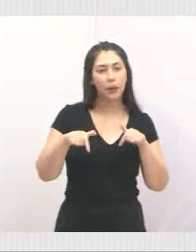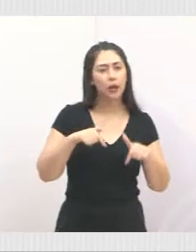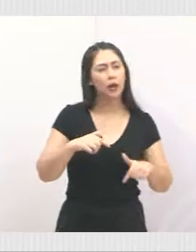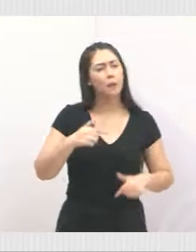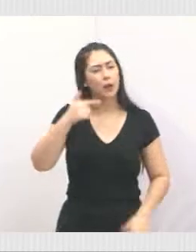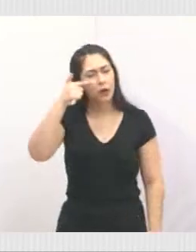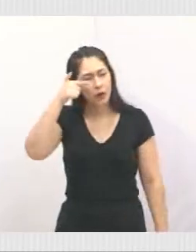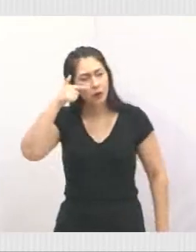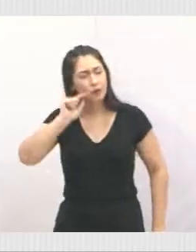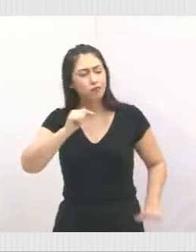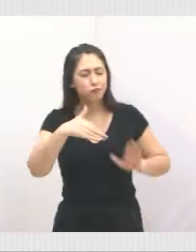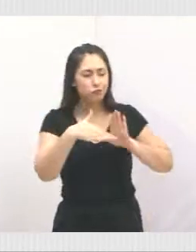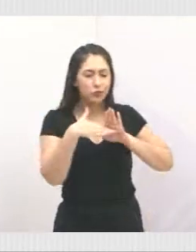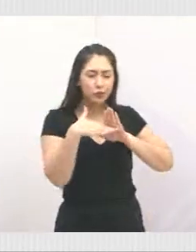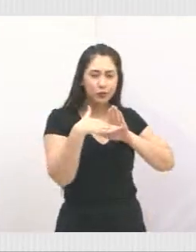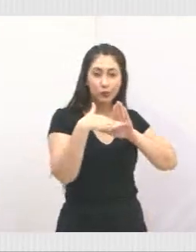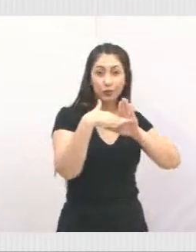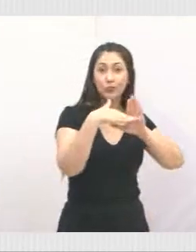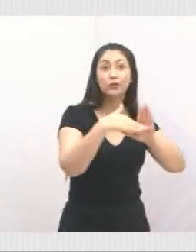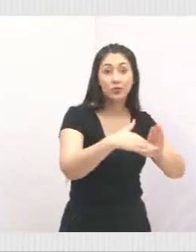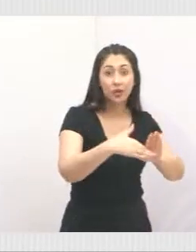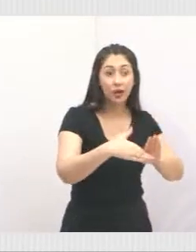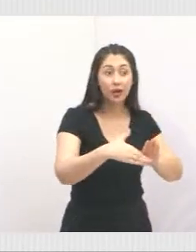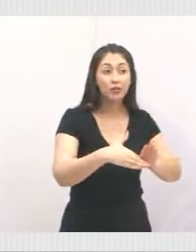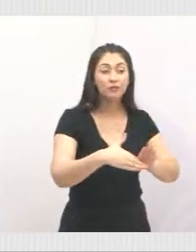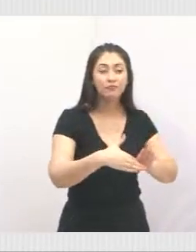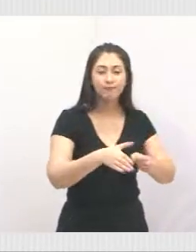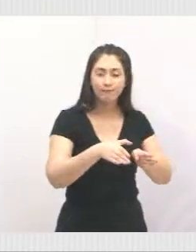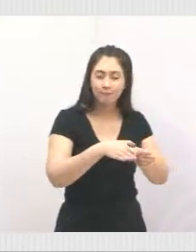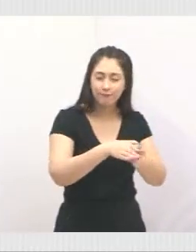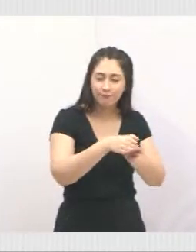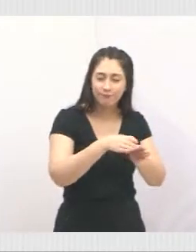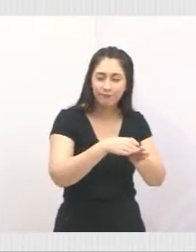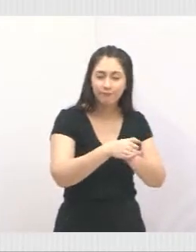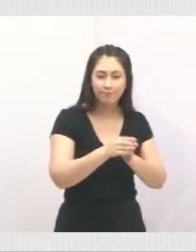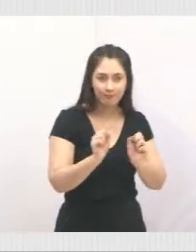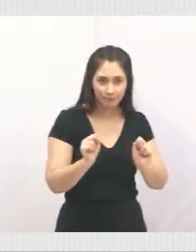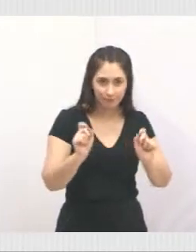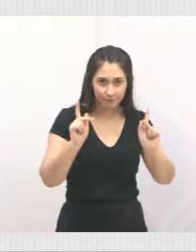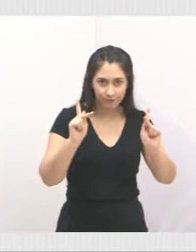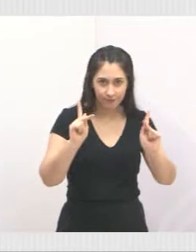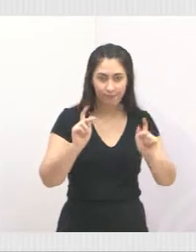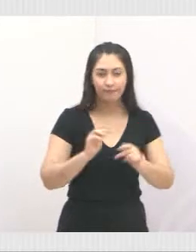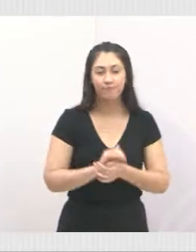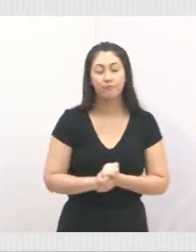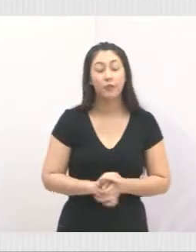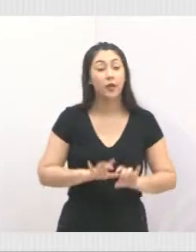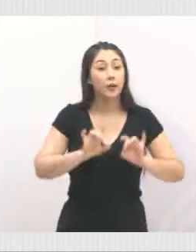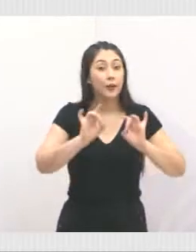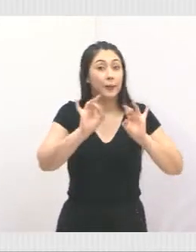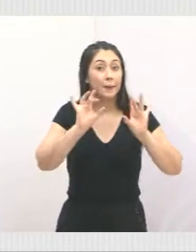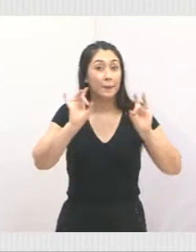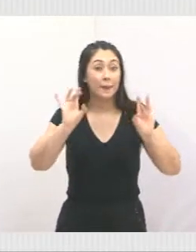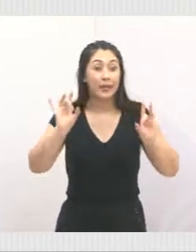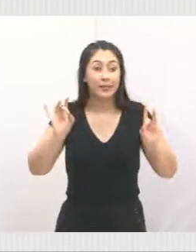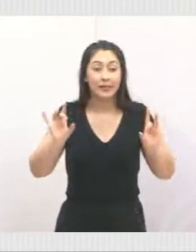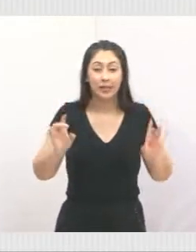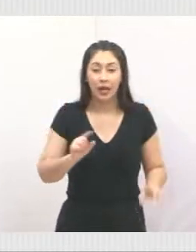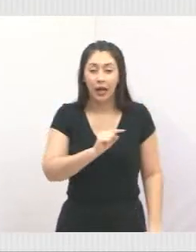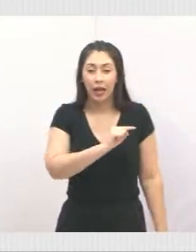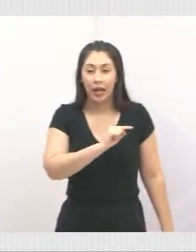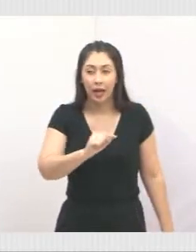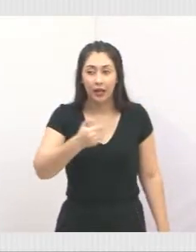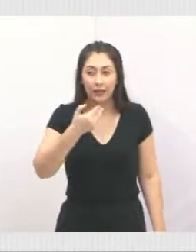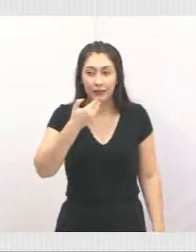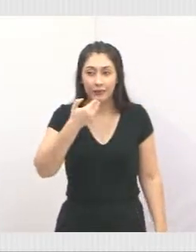atendê-los, ajudá-los e auxiliá-los. Em especial, eles fizeram